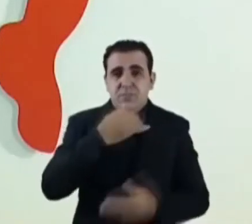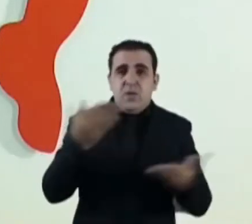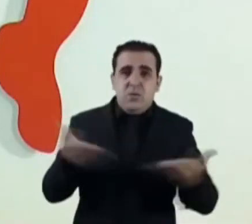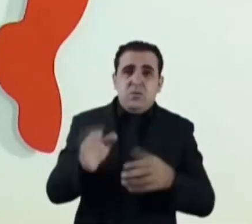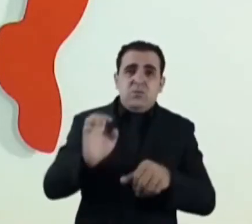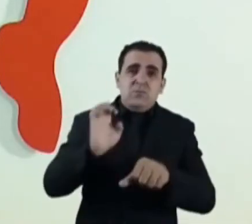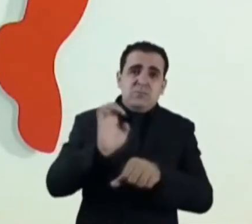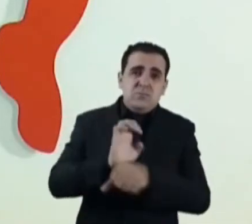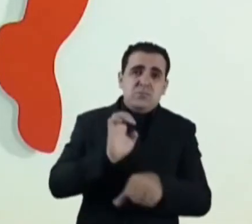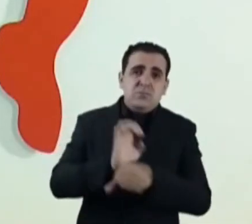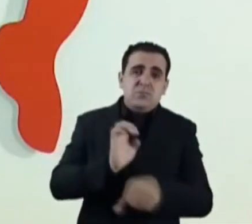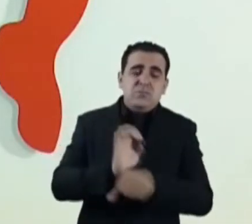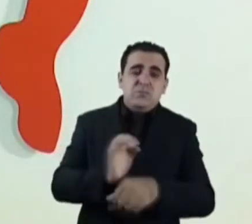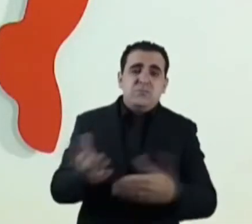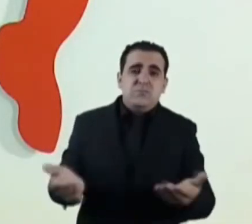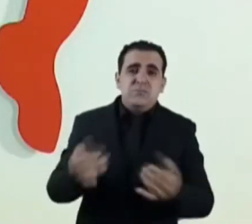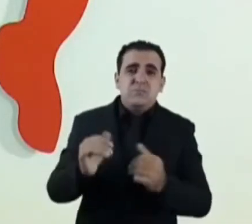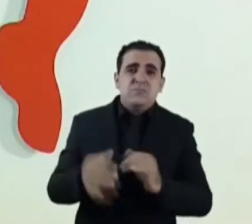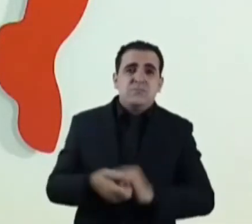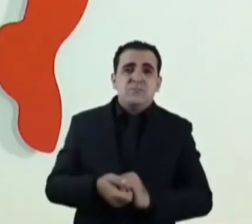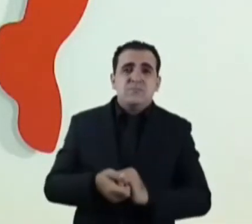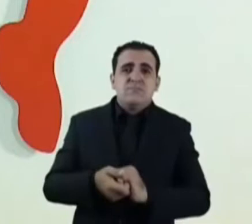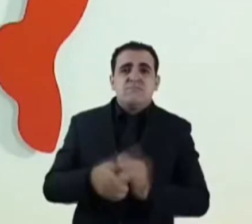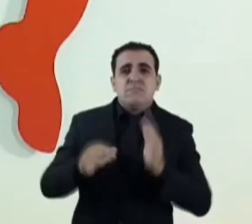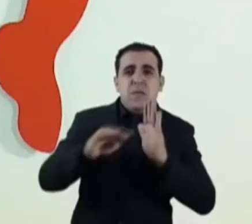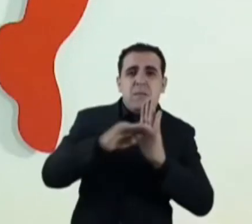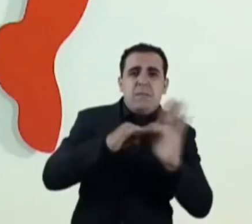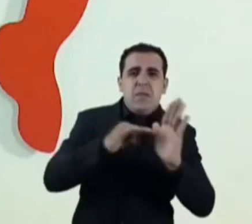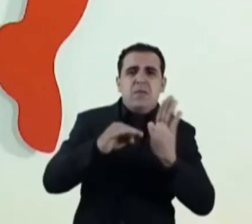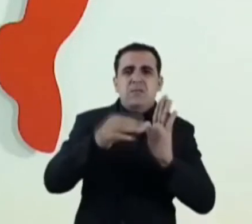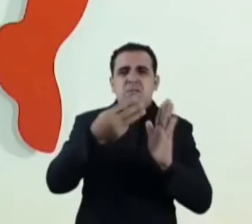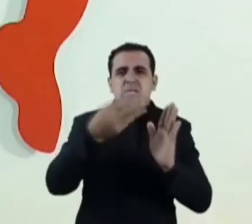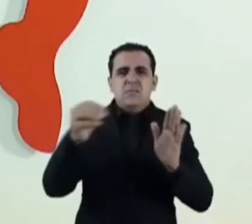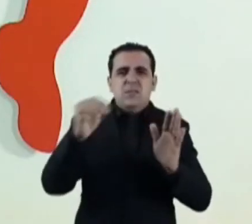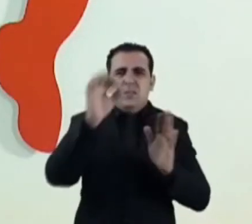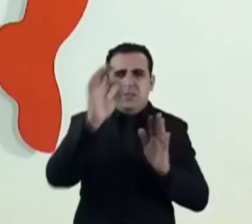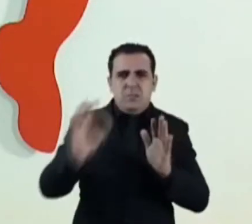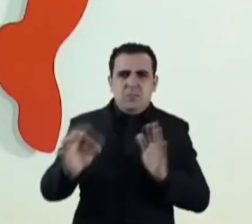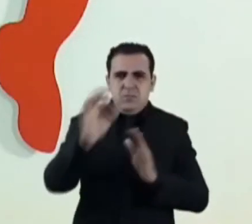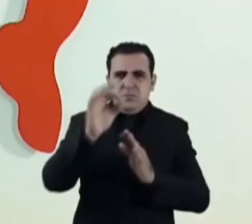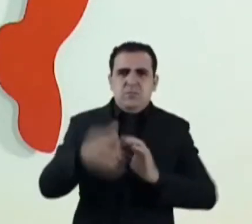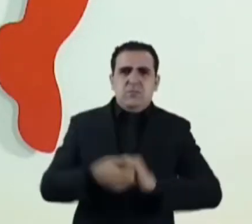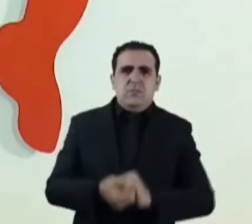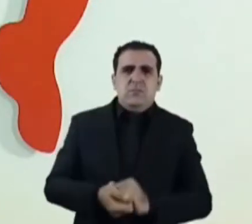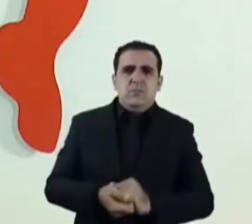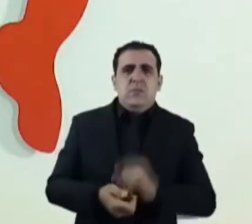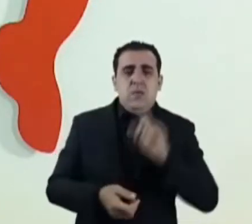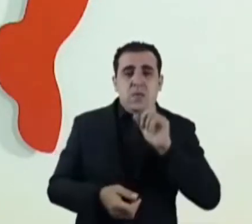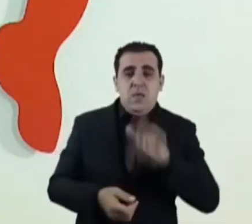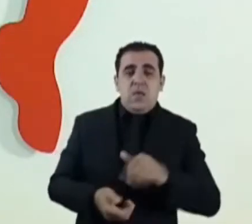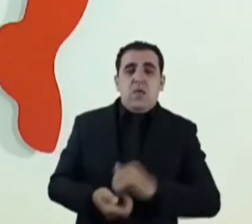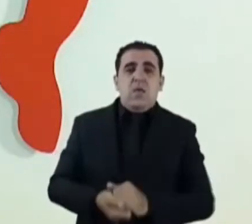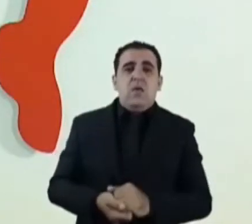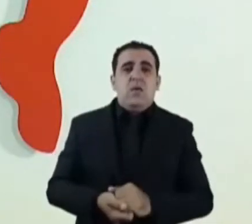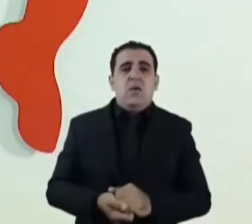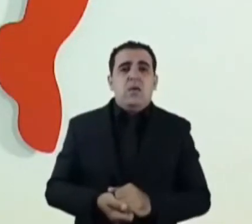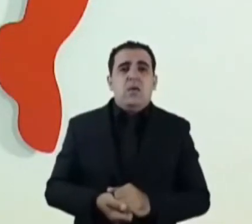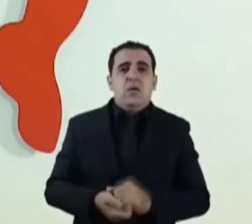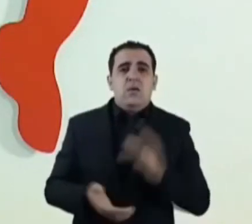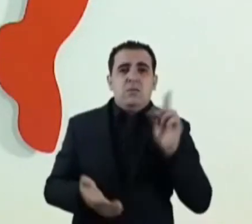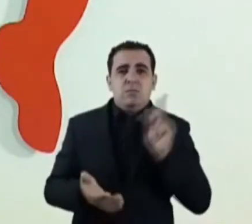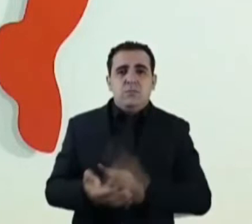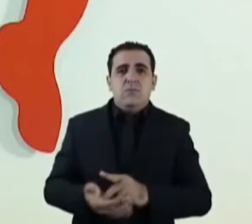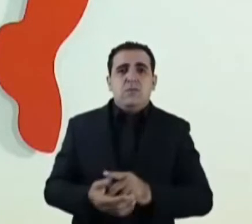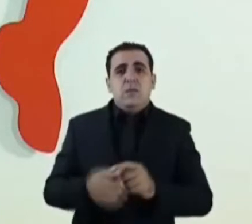estadual média de 30%. Esse é um fator que realmente